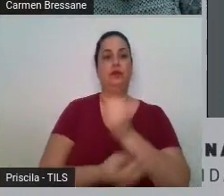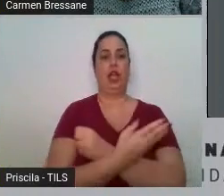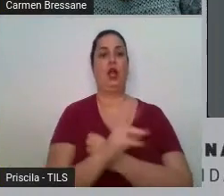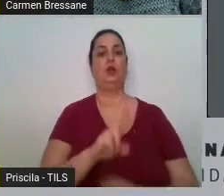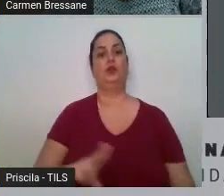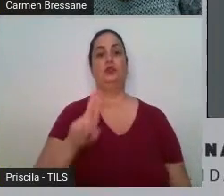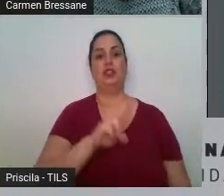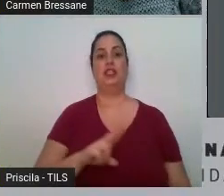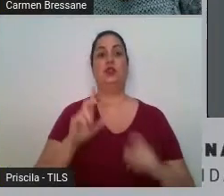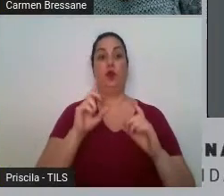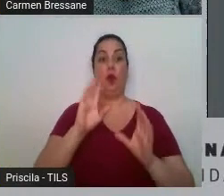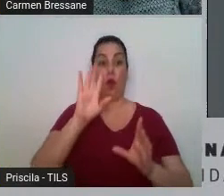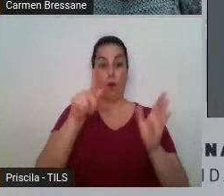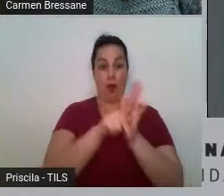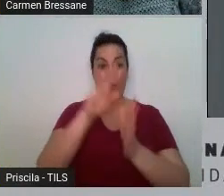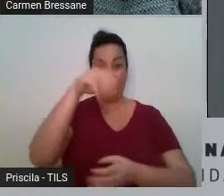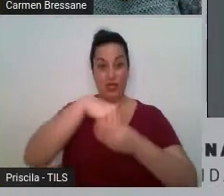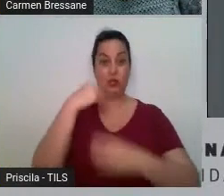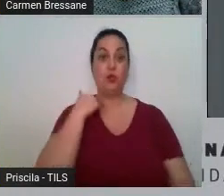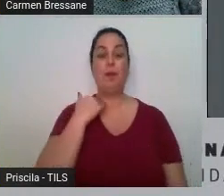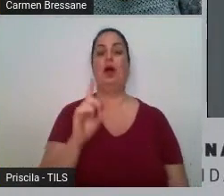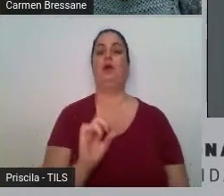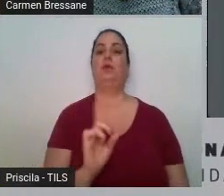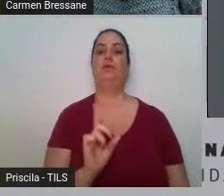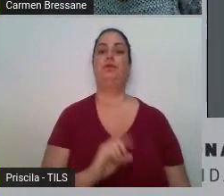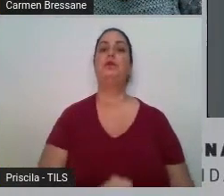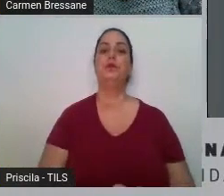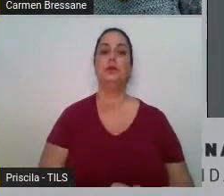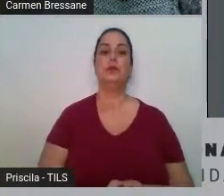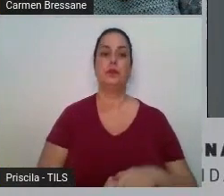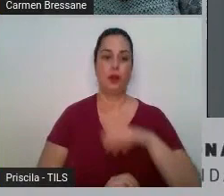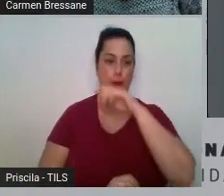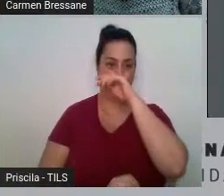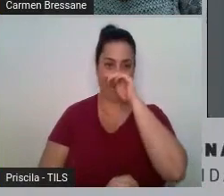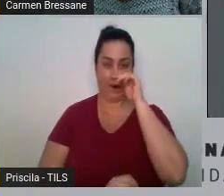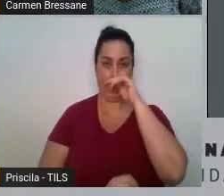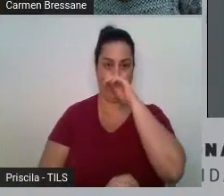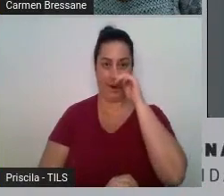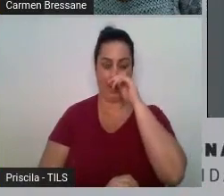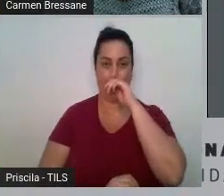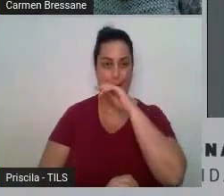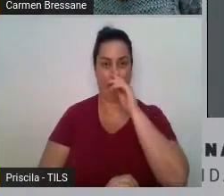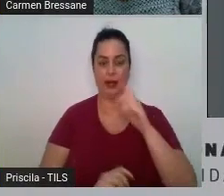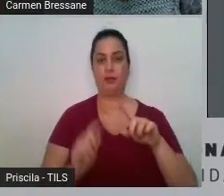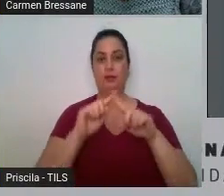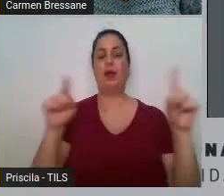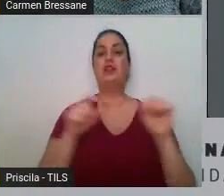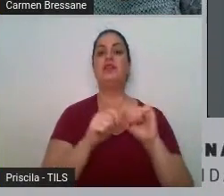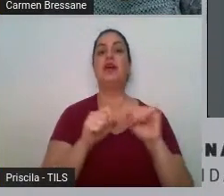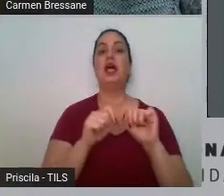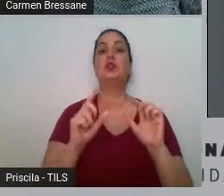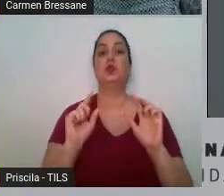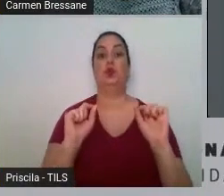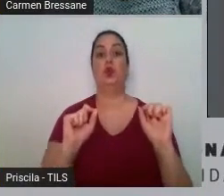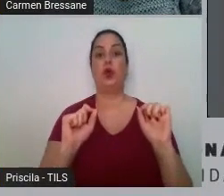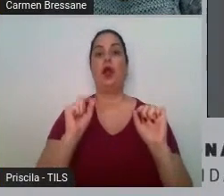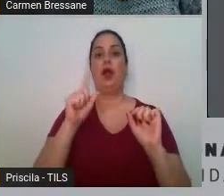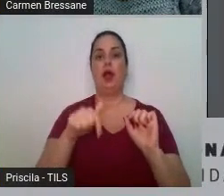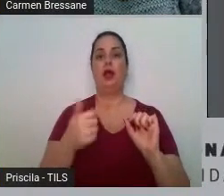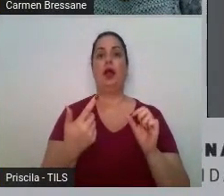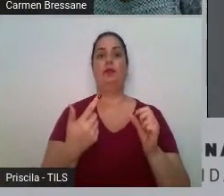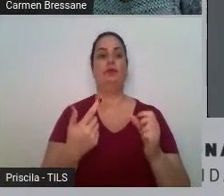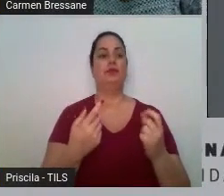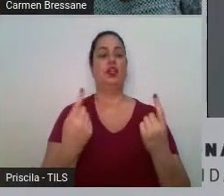bancária mediante a transferência de propriedade através de alienação